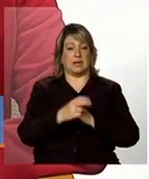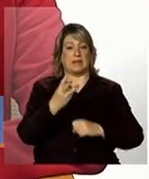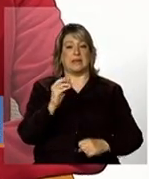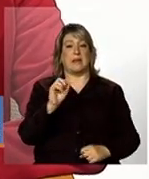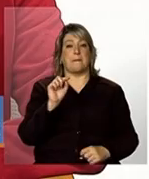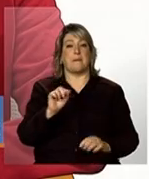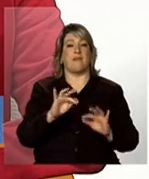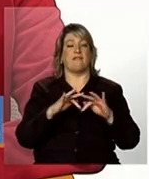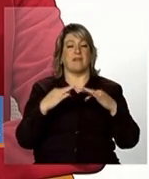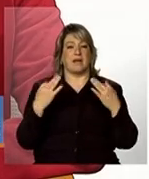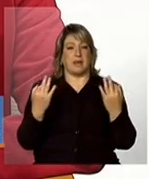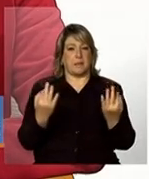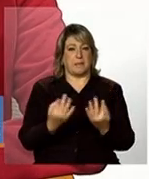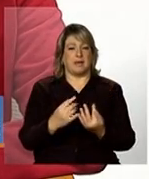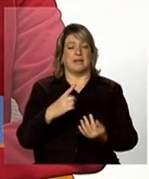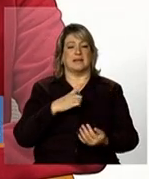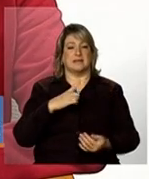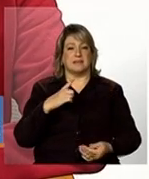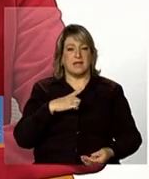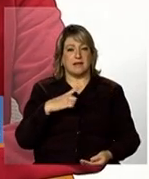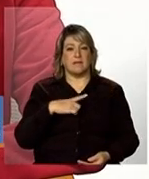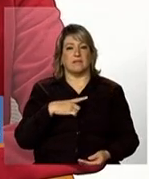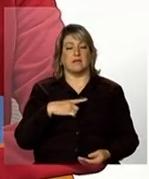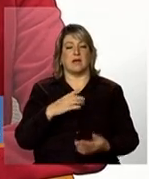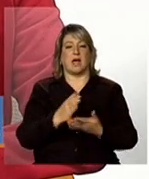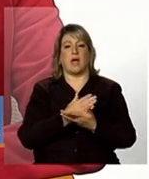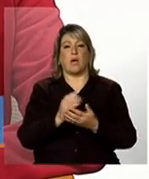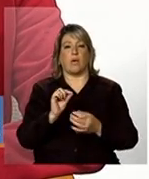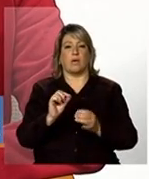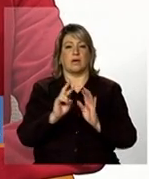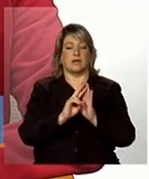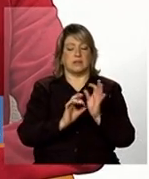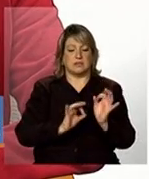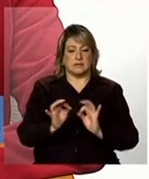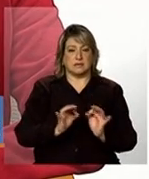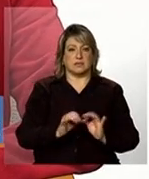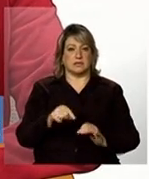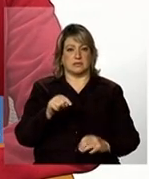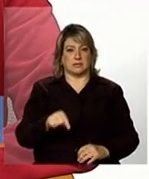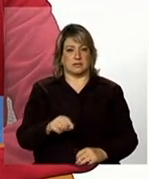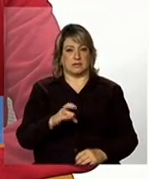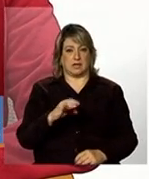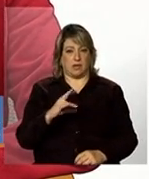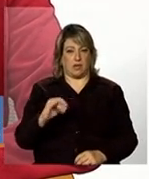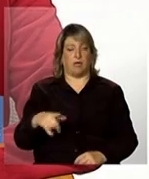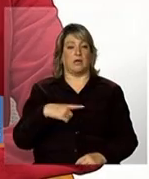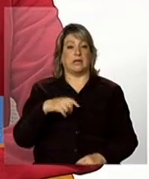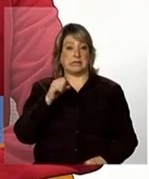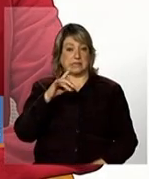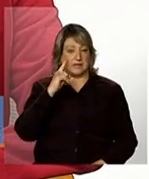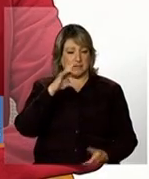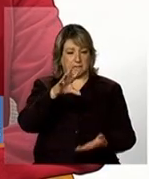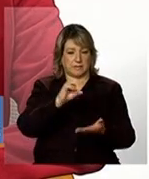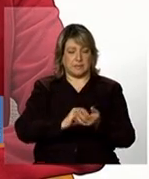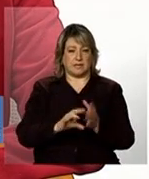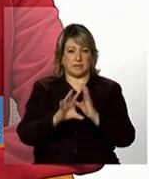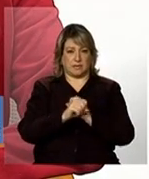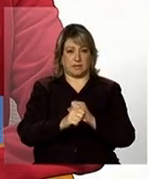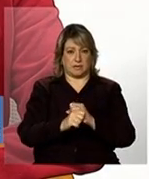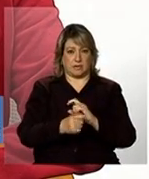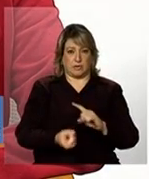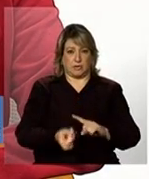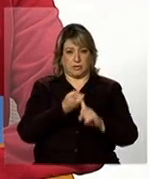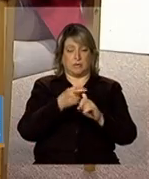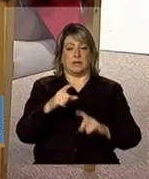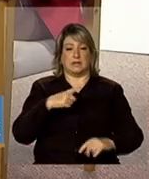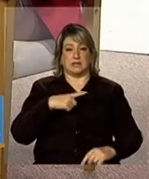tiveram algum registro do acompanhamento no SICOM se a gente pegar para o número de suspensões cerca de 180 mil